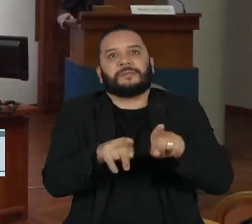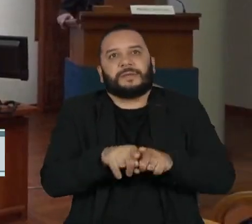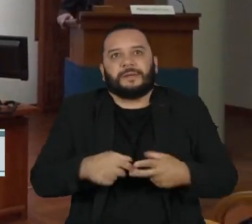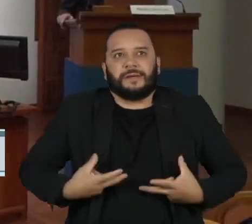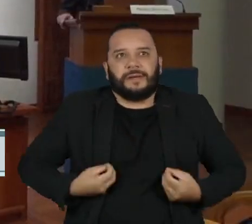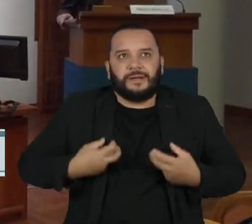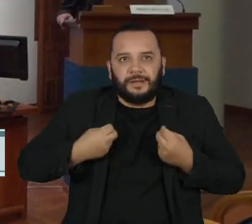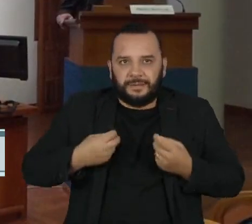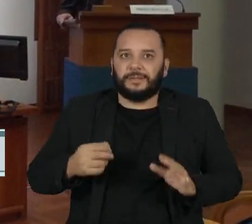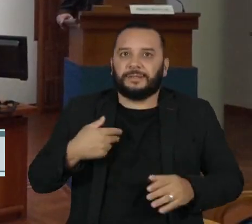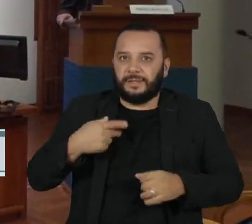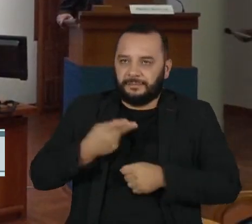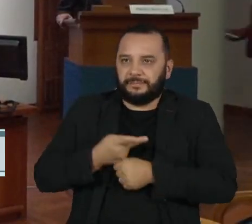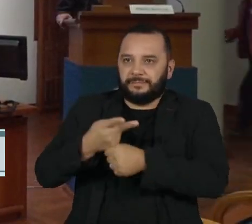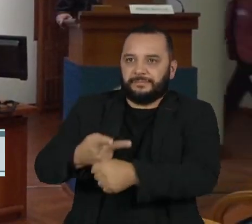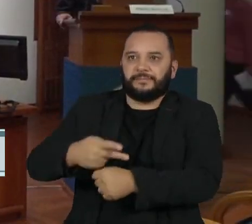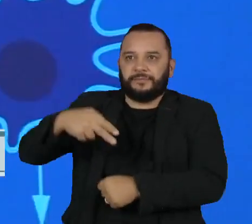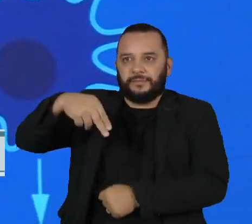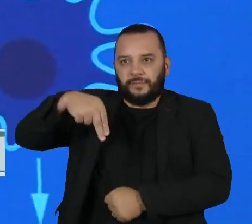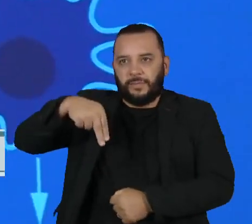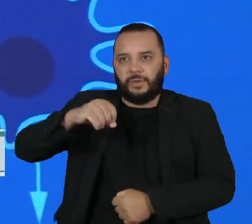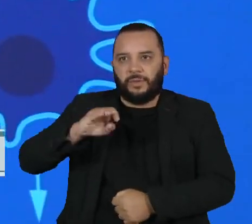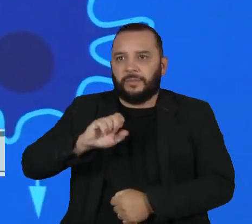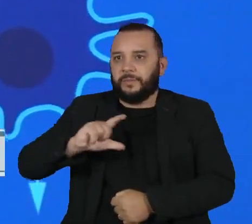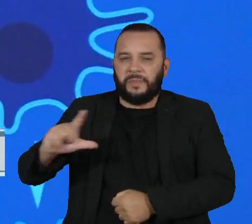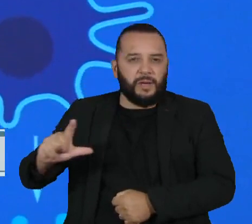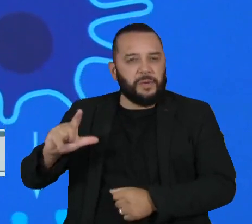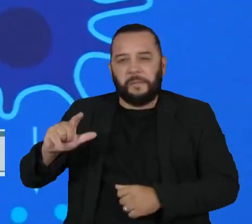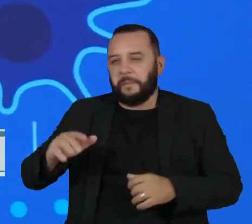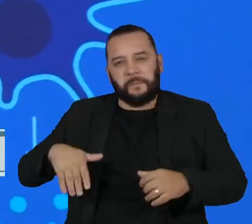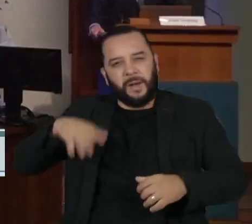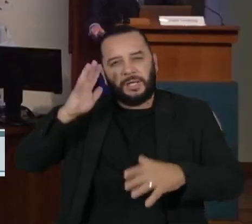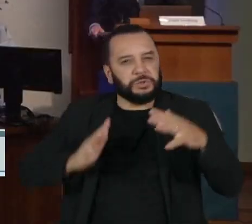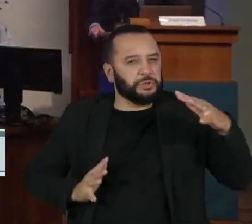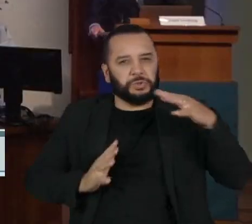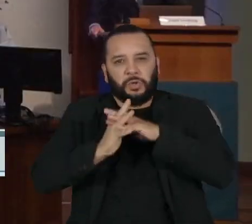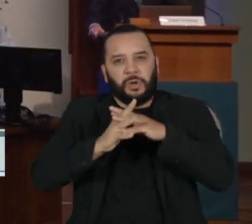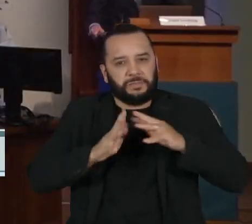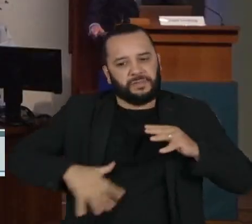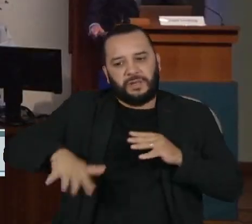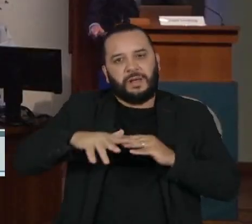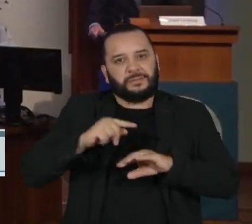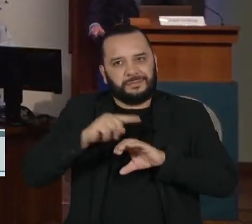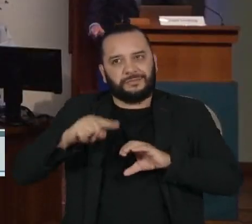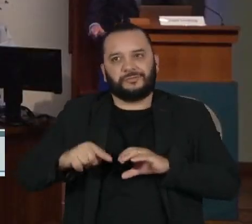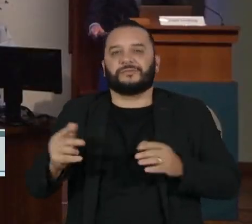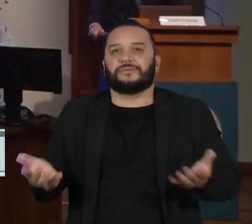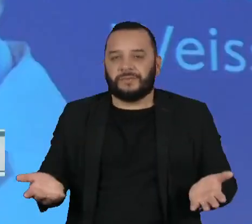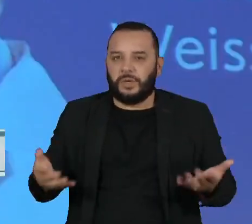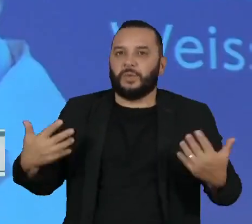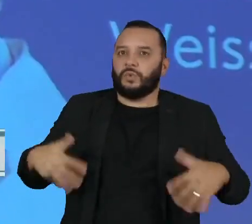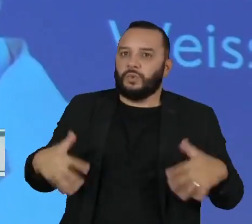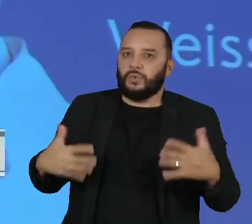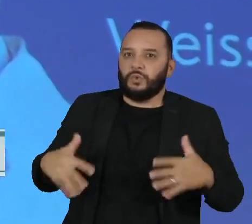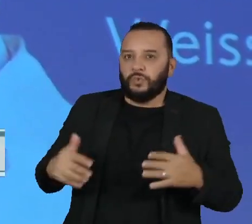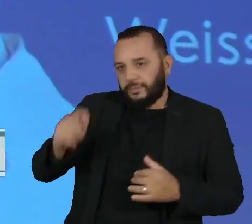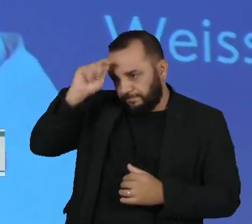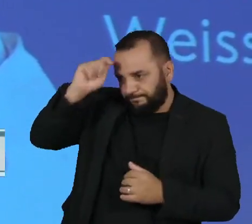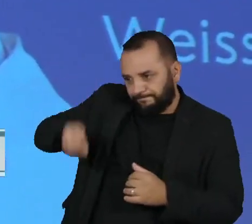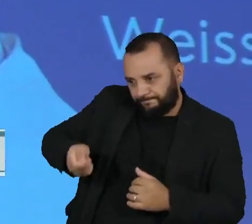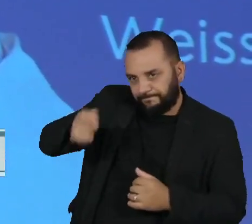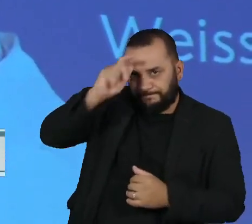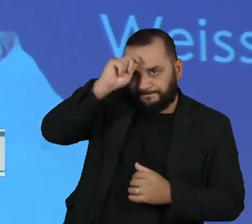Nobel de Medicina é um dos prêmios mais prestigiados do mundo científico. Além do reconhecimento, a dupla de